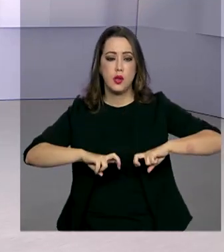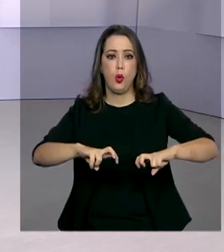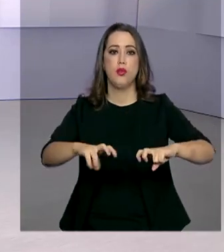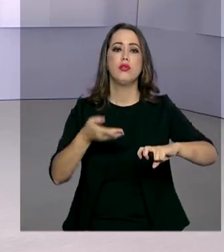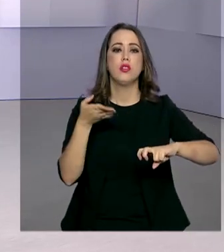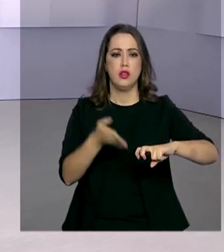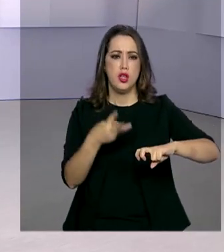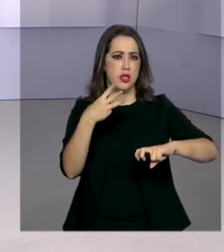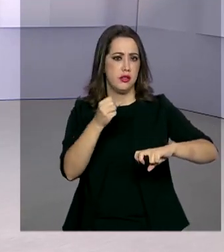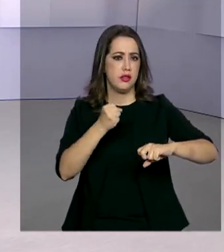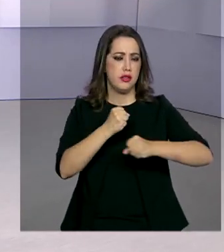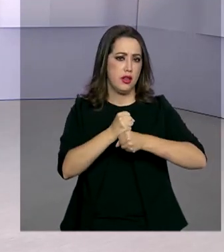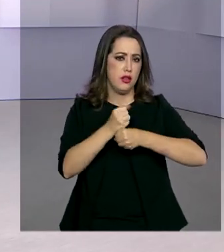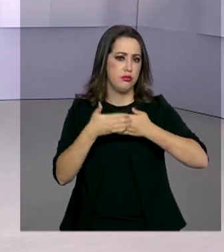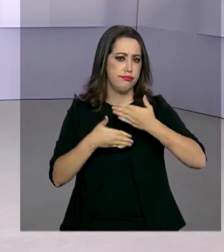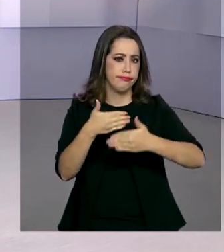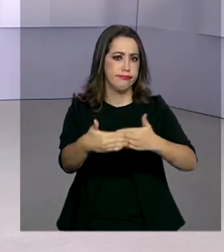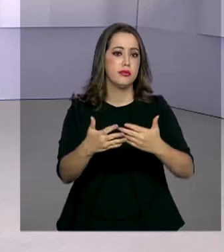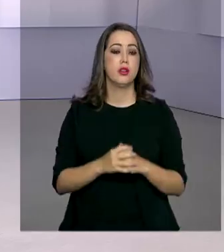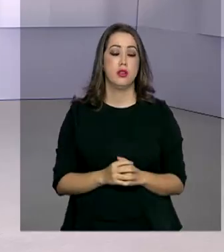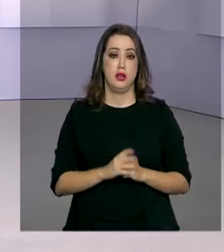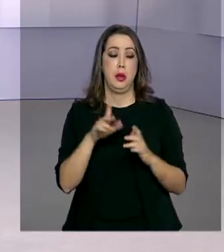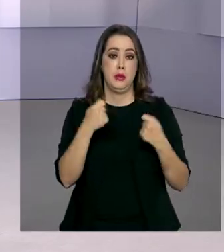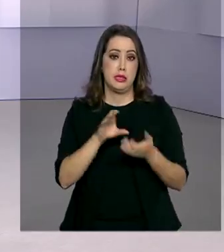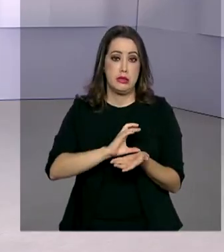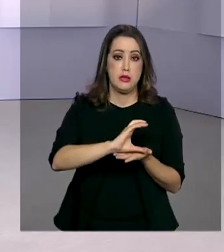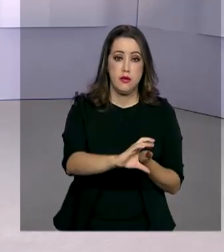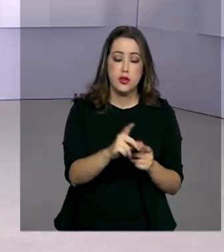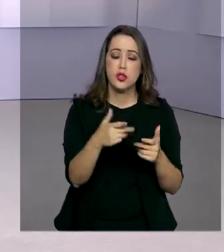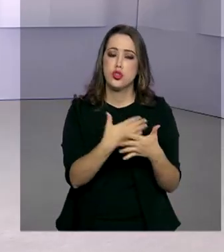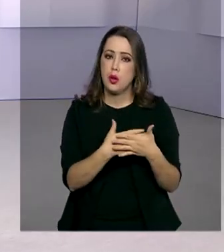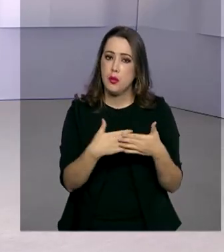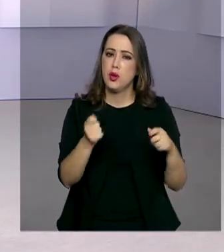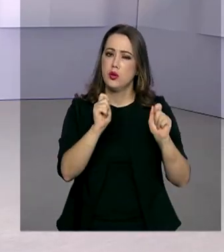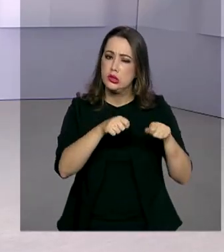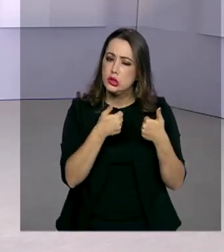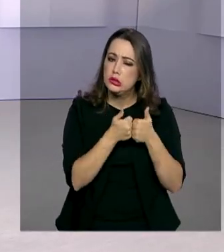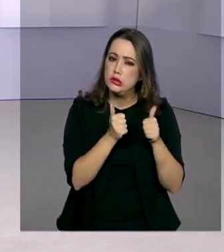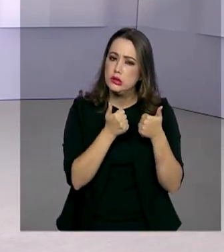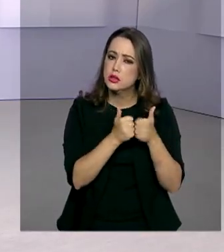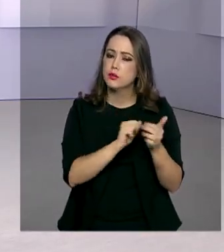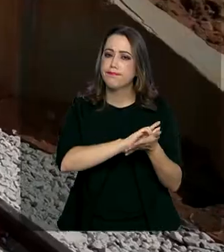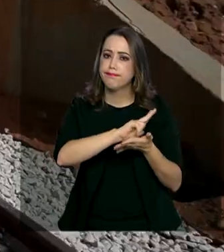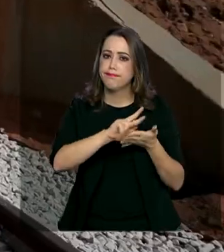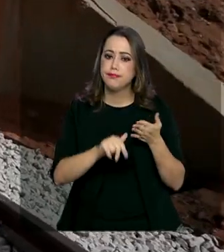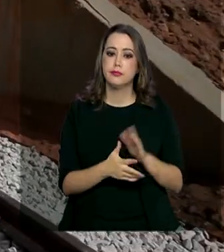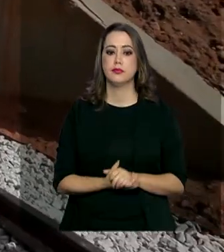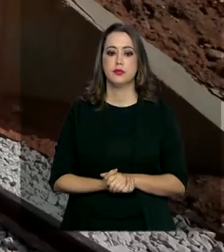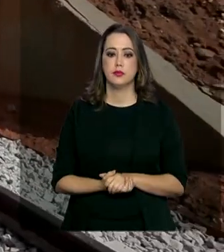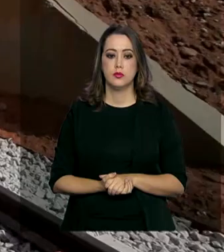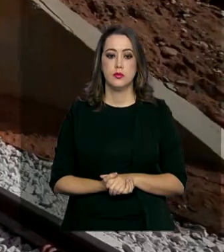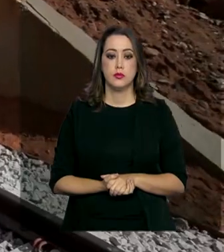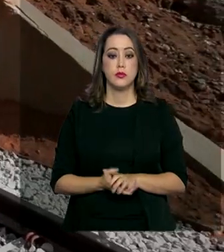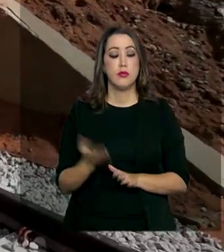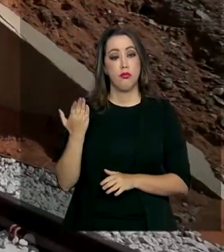empresa responsável deve investir em melhorias urbanas e ampliação da capacidade de transporte. Com a